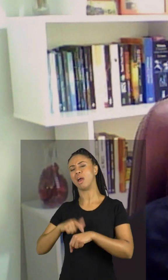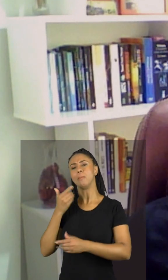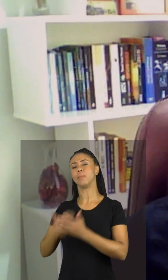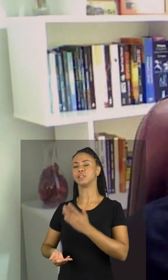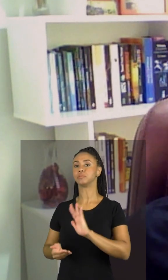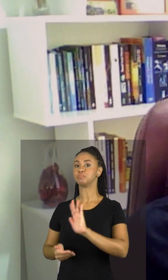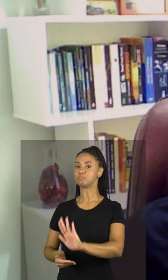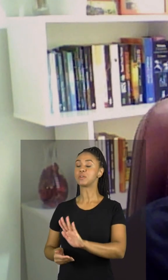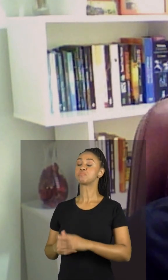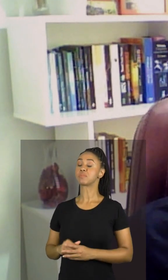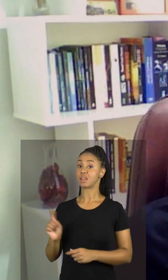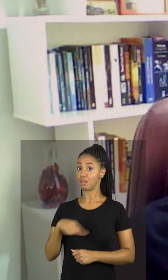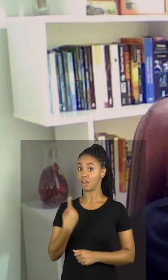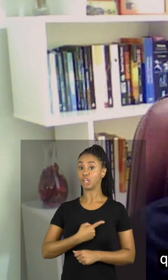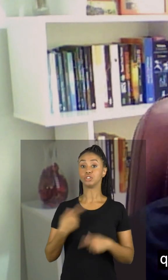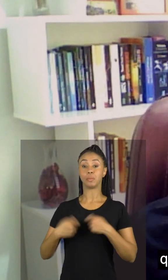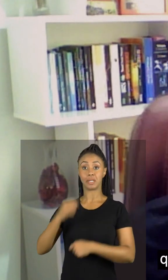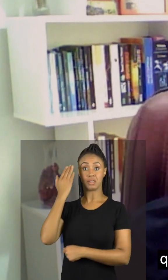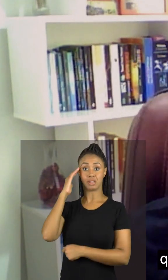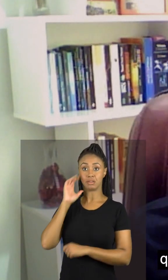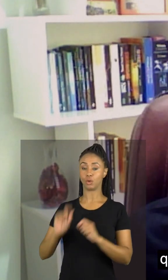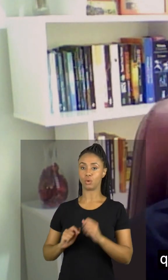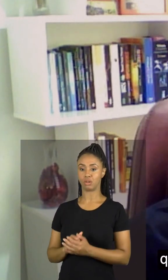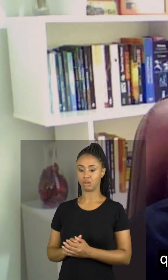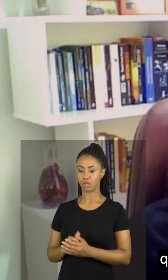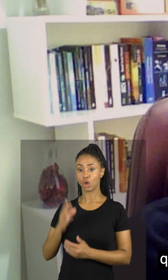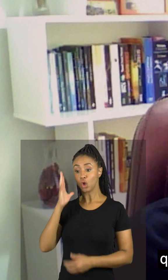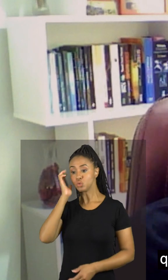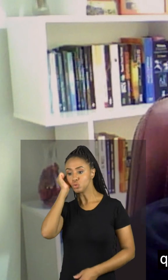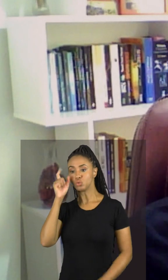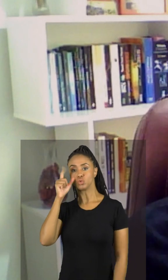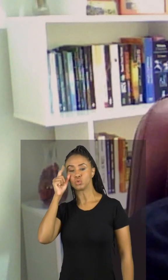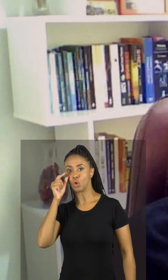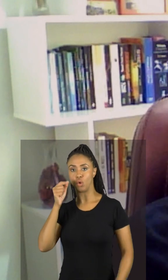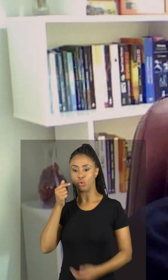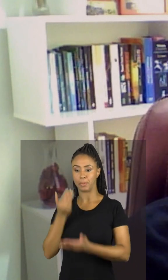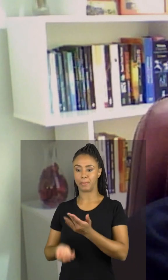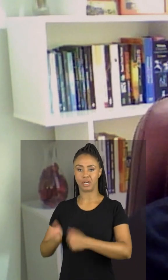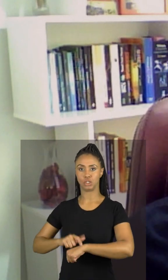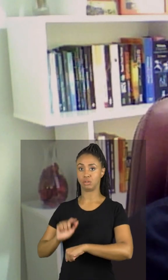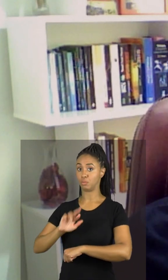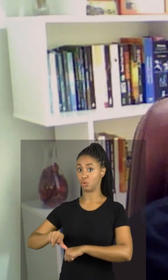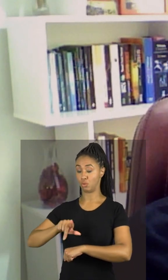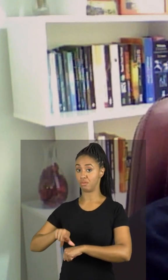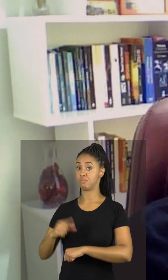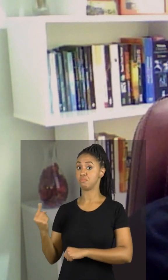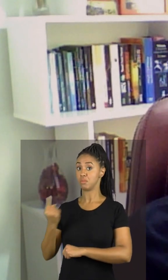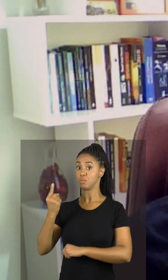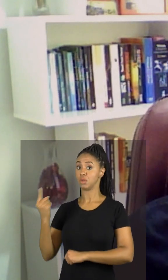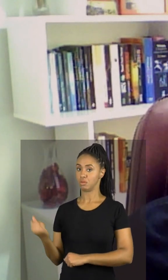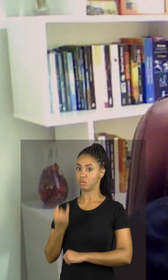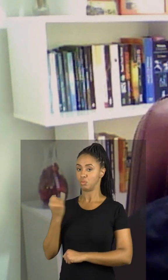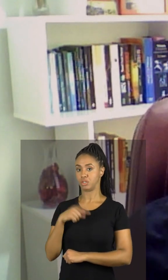mas, primeiramente, para a gente entender que sono não é perda de tempo, é importante falar que